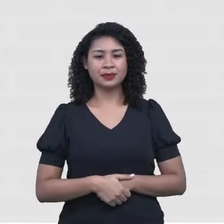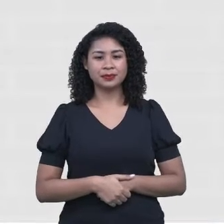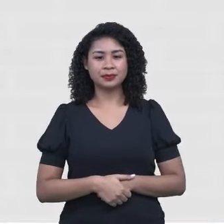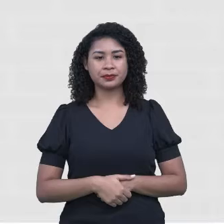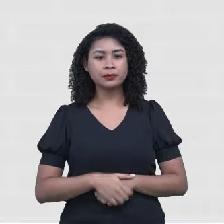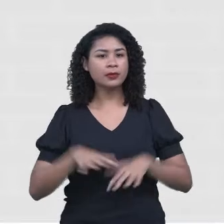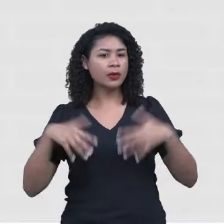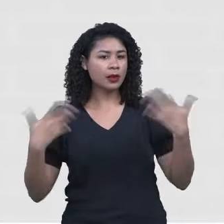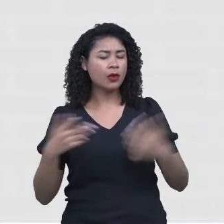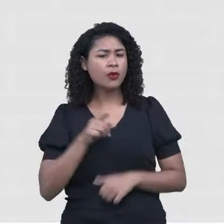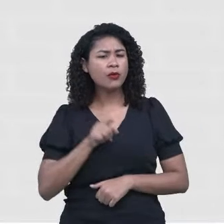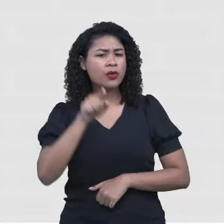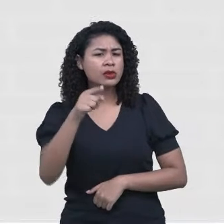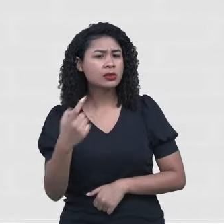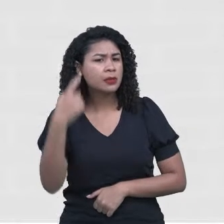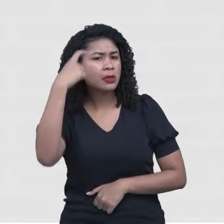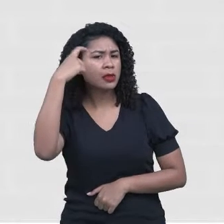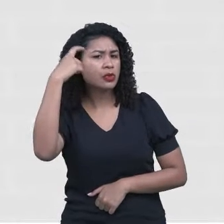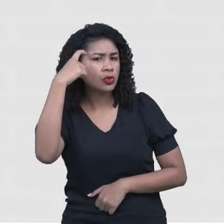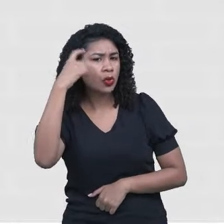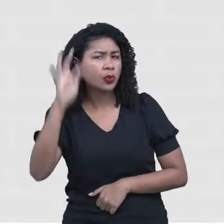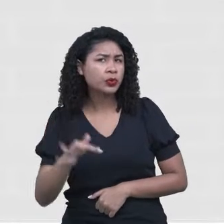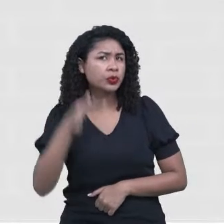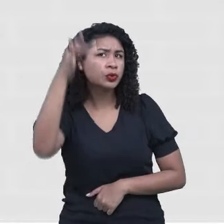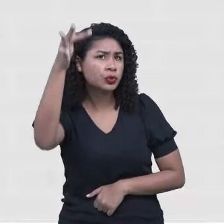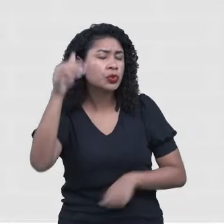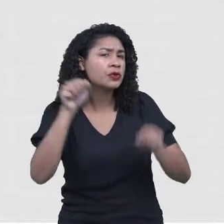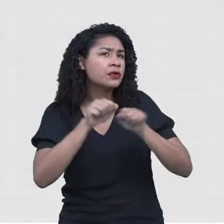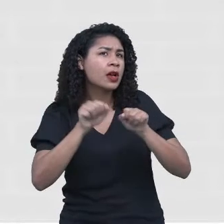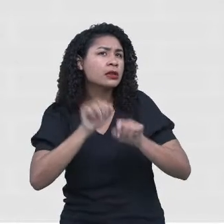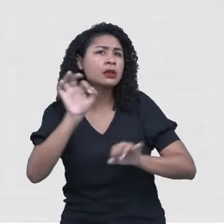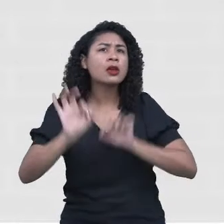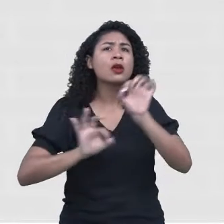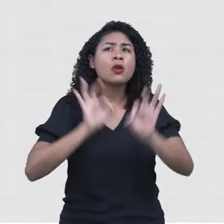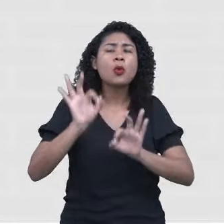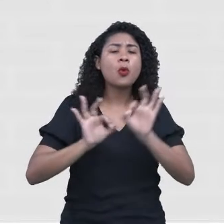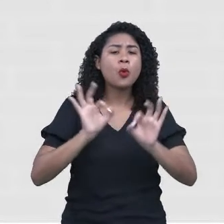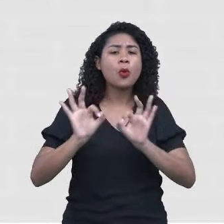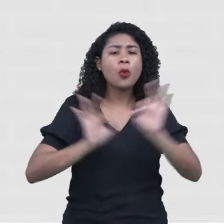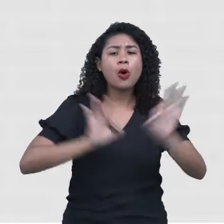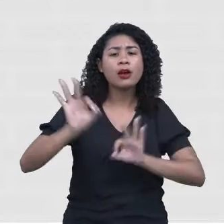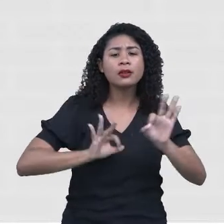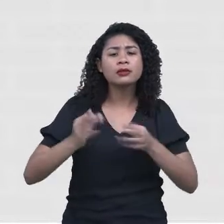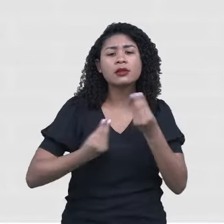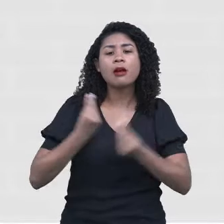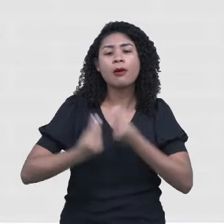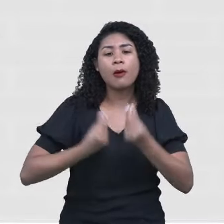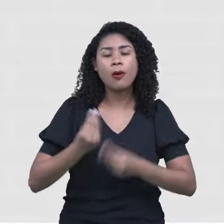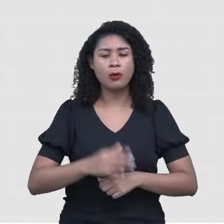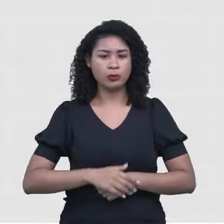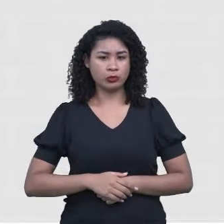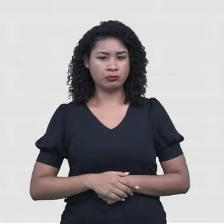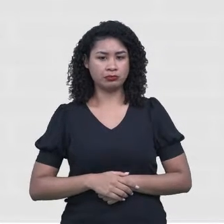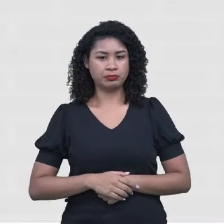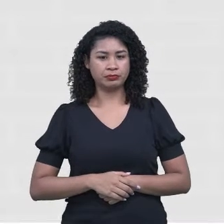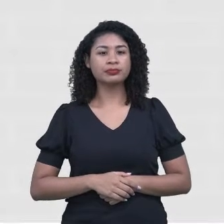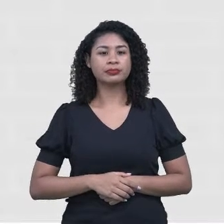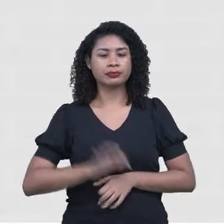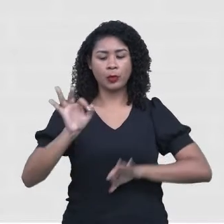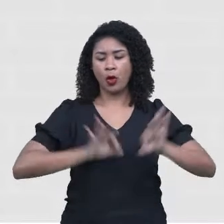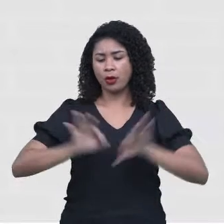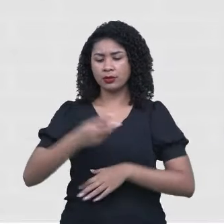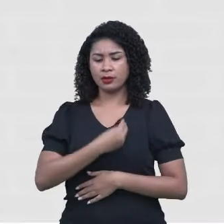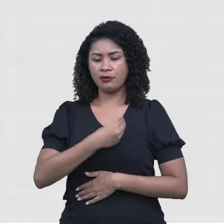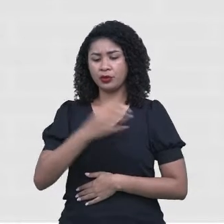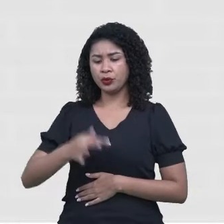pensou o que poderá fazer daqui em diante sobre os seus planos de futuro para si, para si próprio, seu projeto de vida?